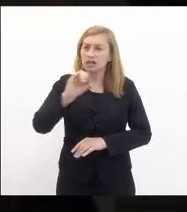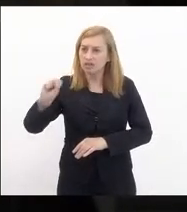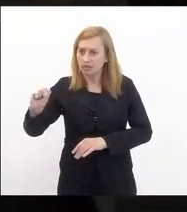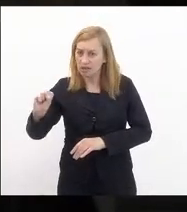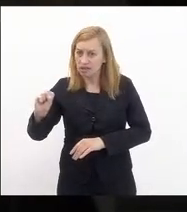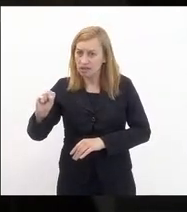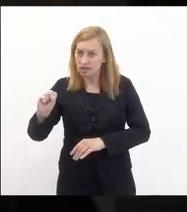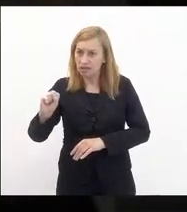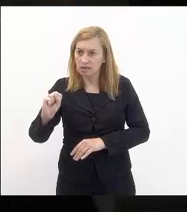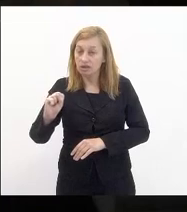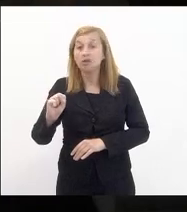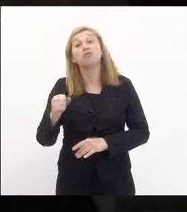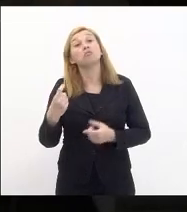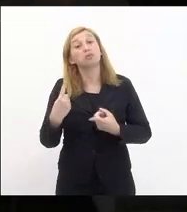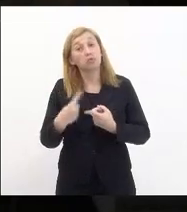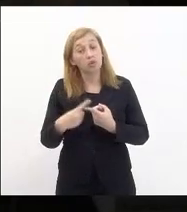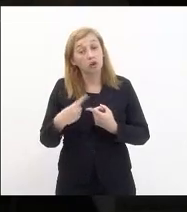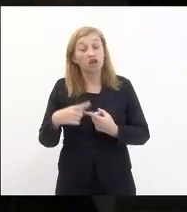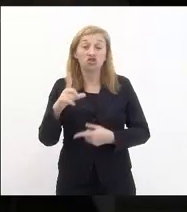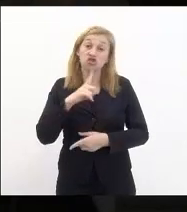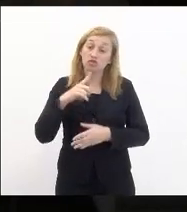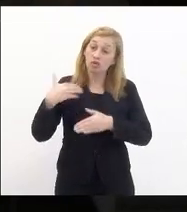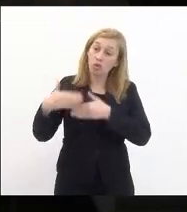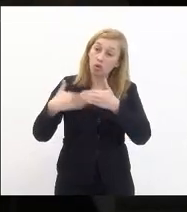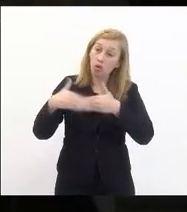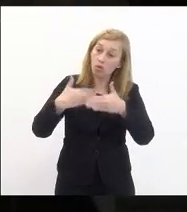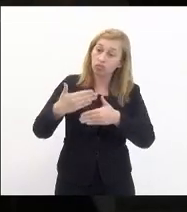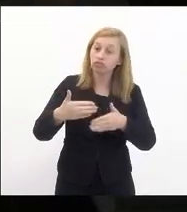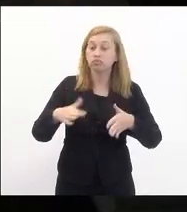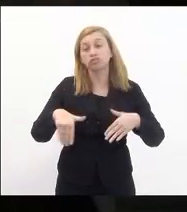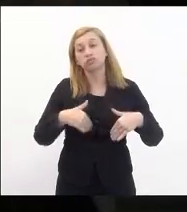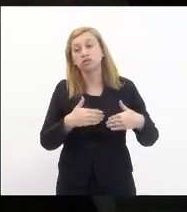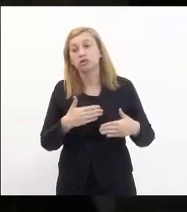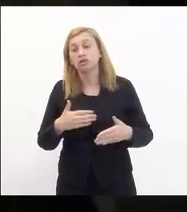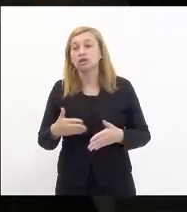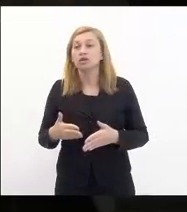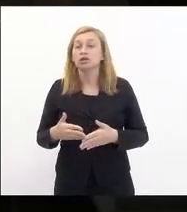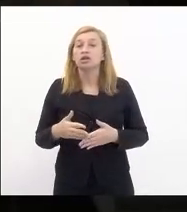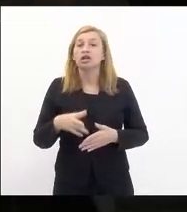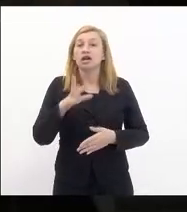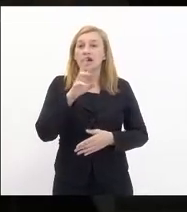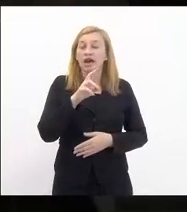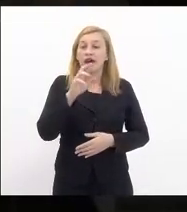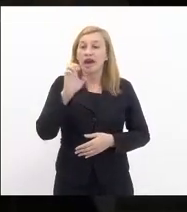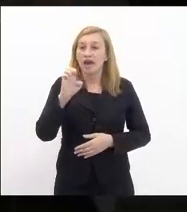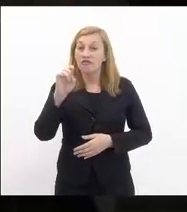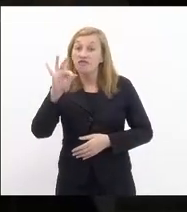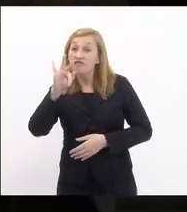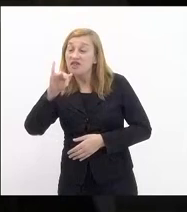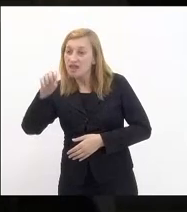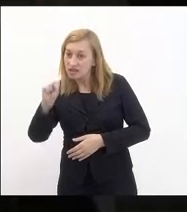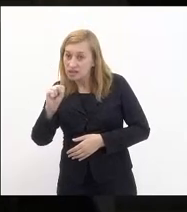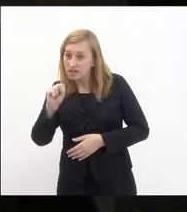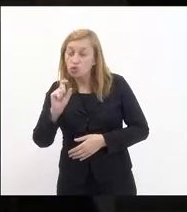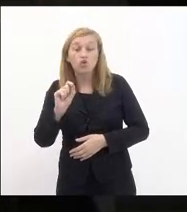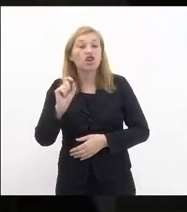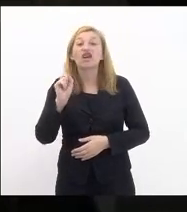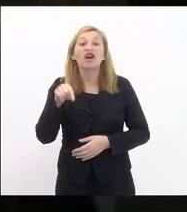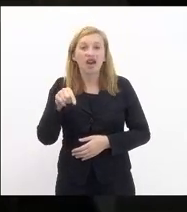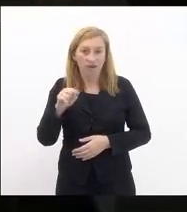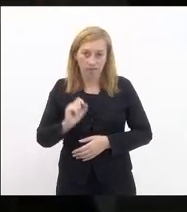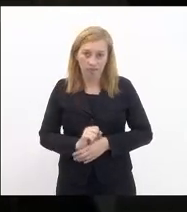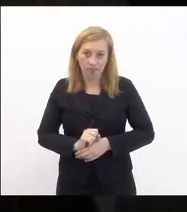até porque tivemos ao longo desse caminho um refis o que é um refis